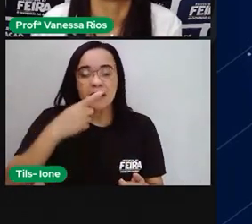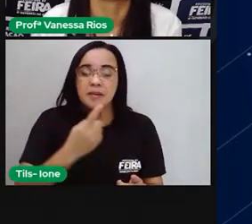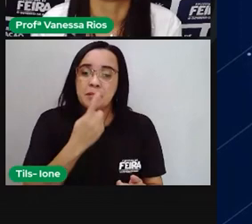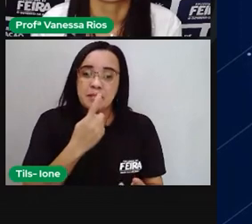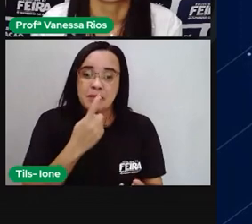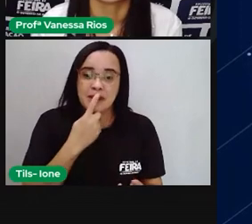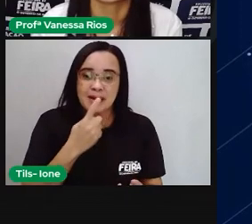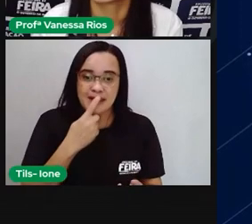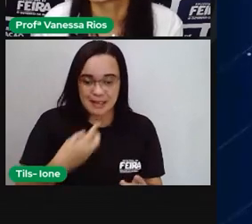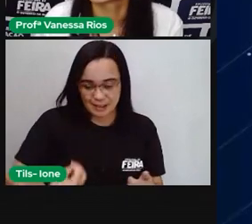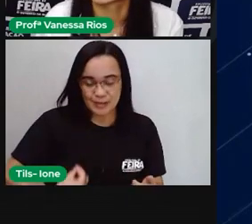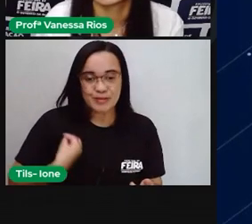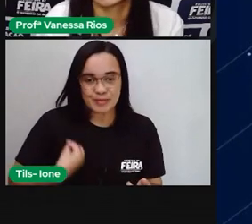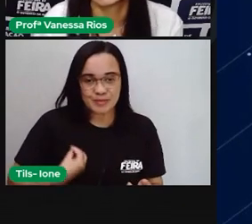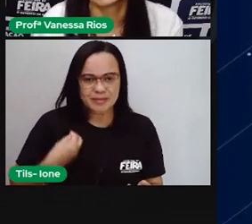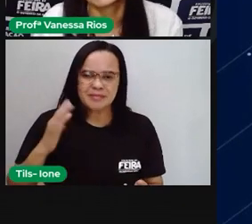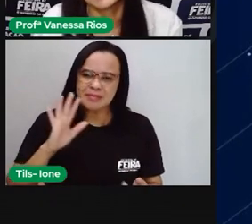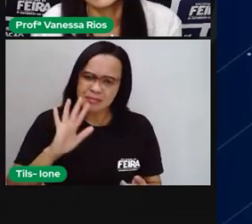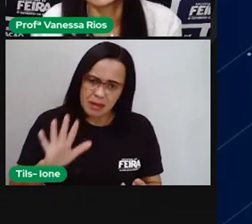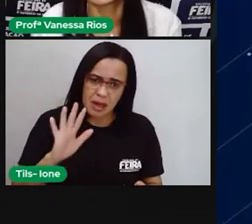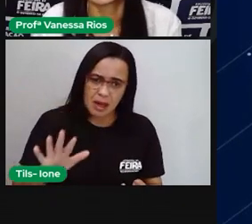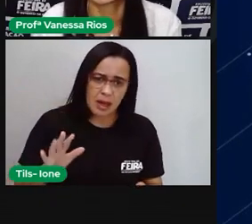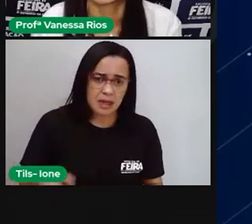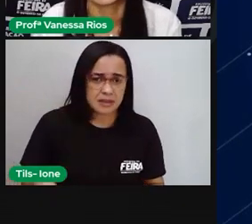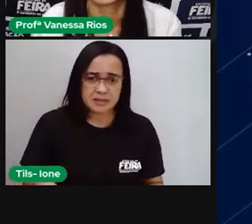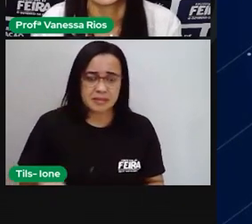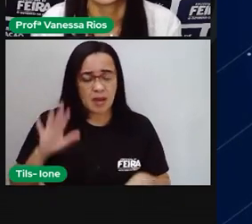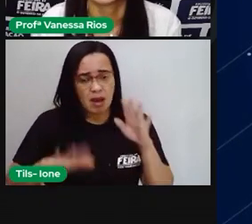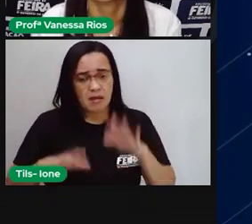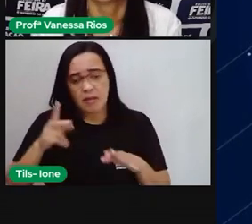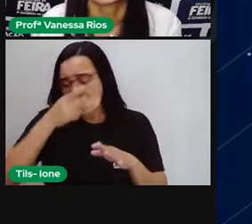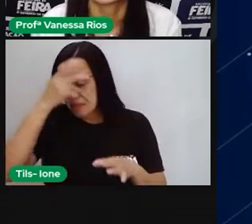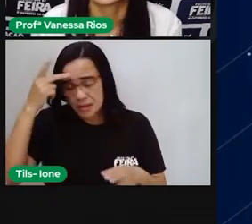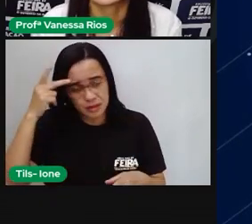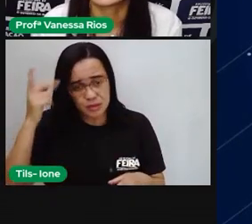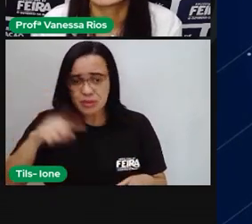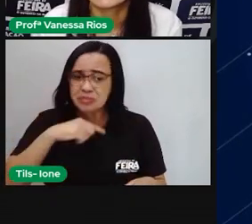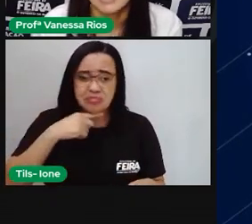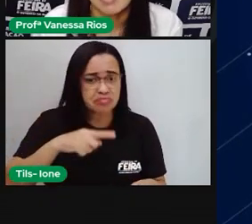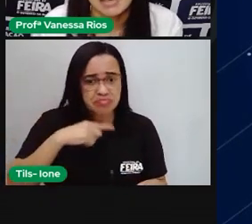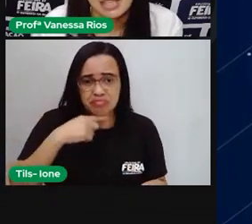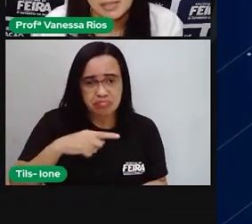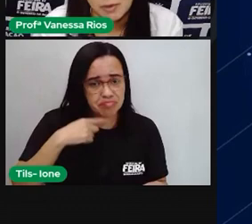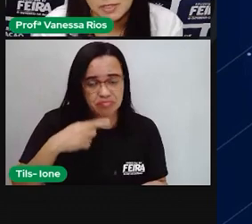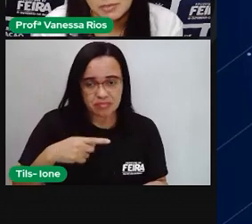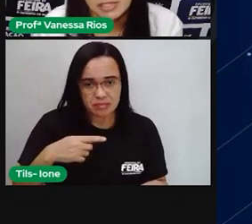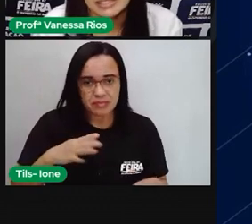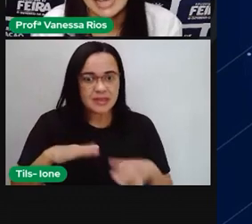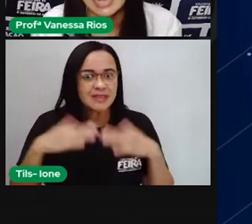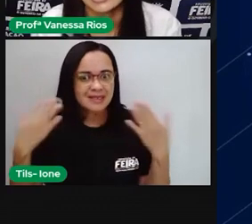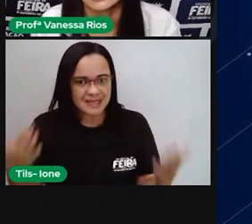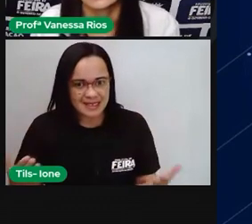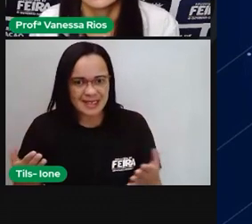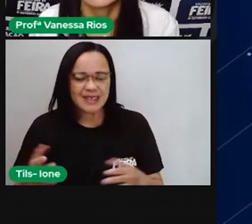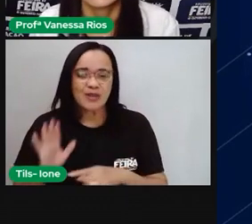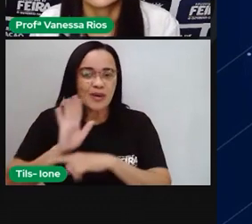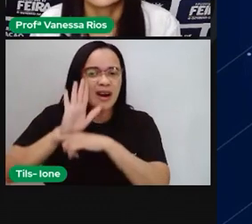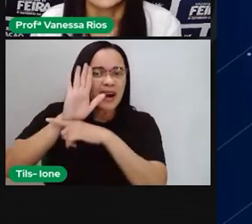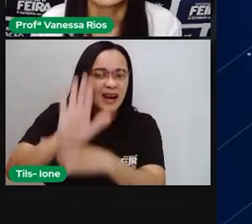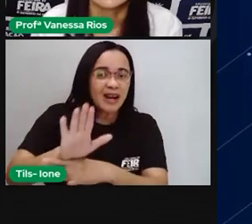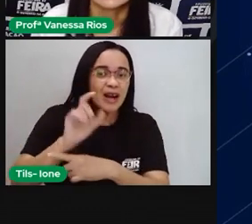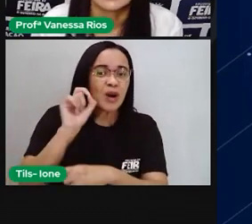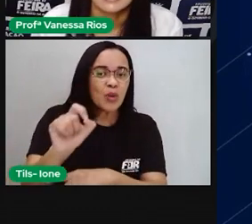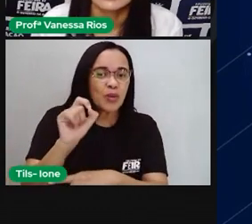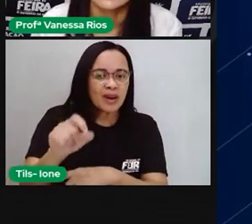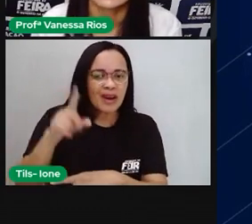situações. Mas é uma coisa que nem todo mundo tem condição de fazer. Então, os livros abrem essa possibilidade, o